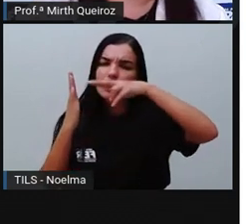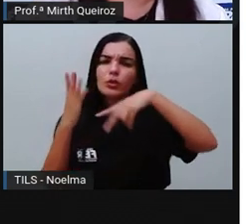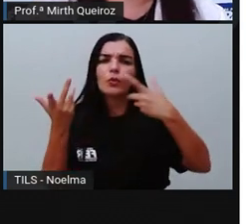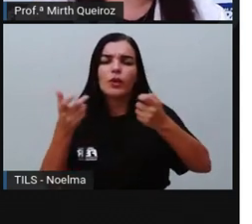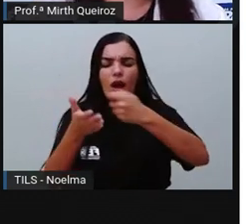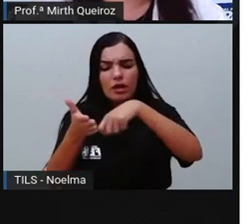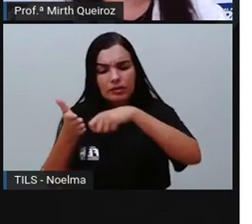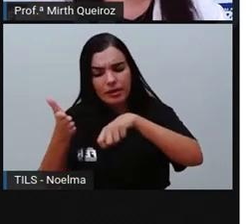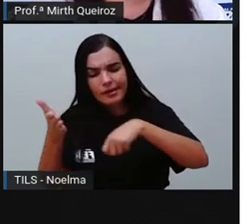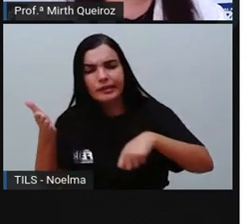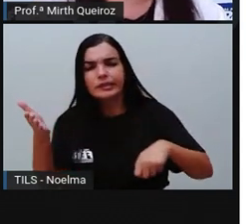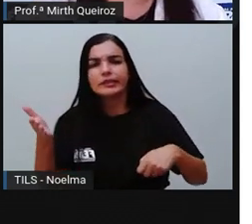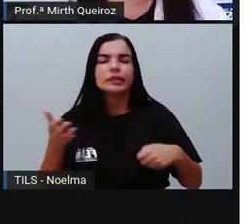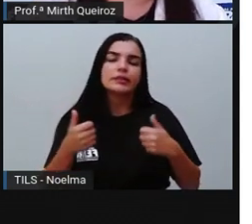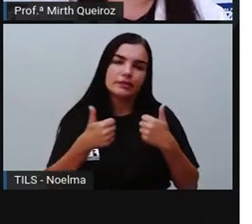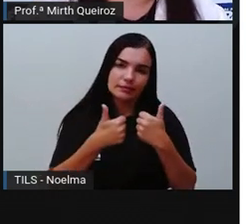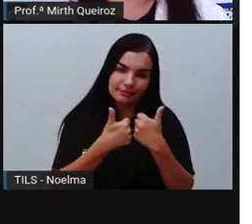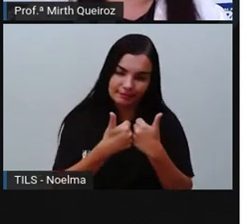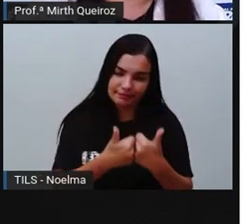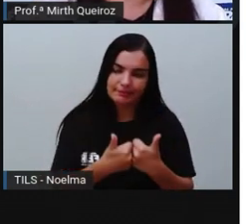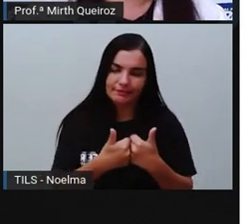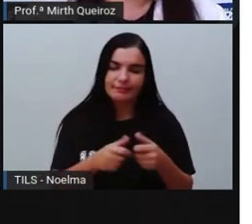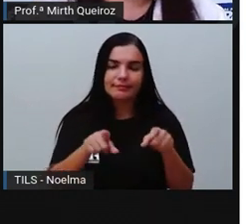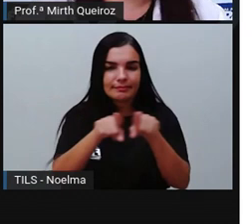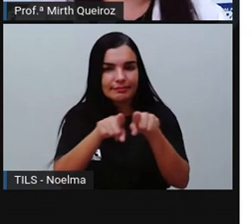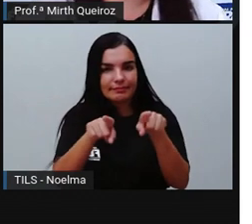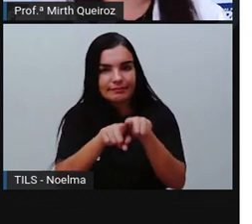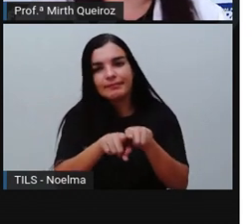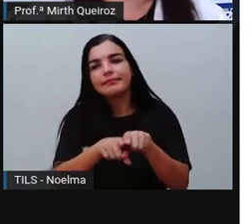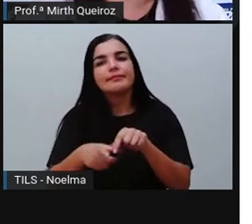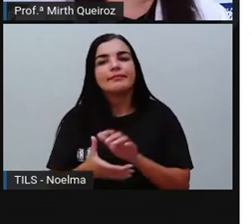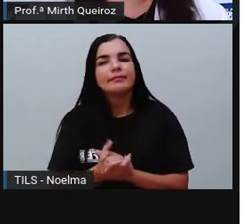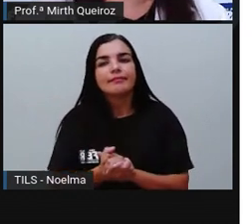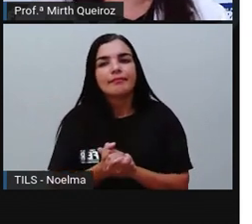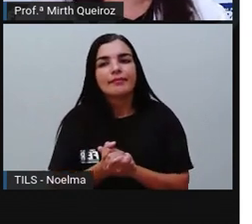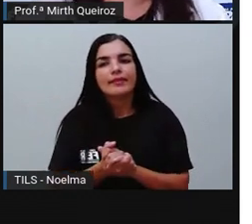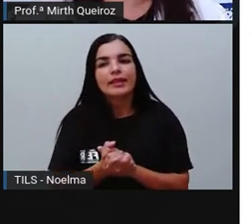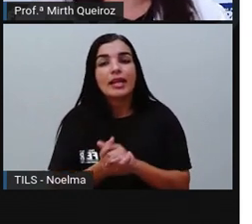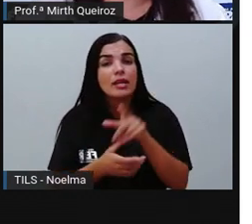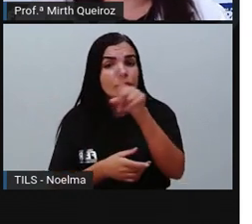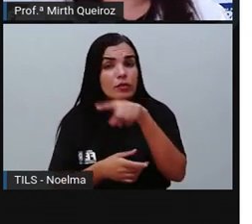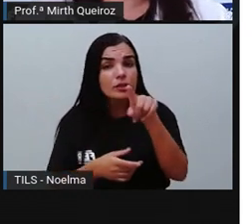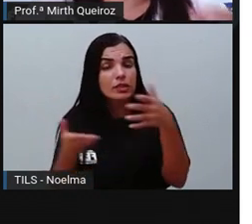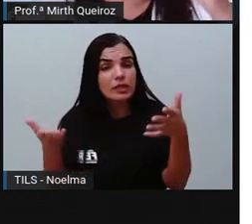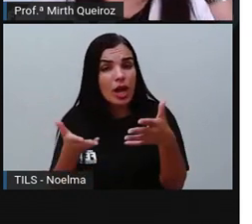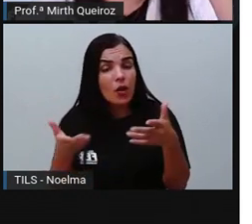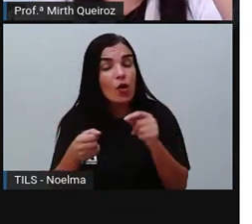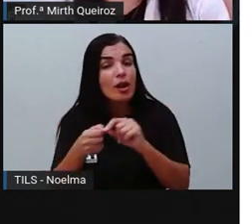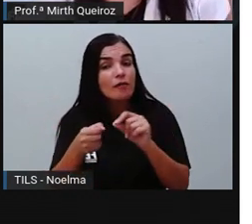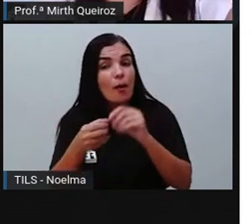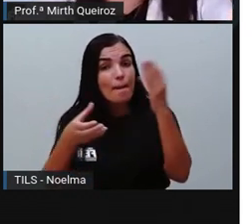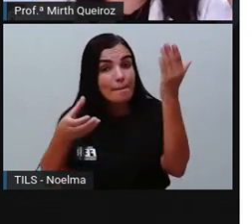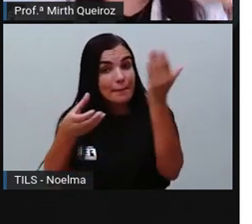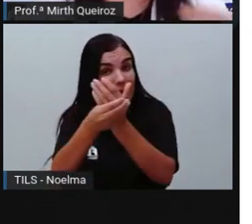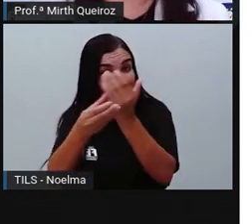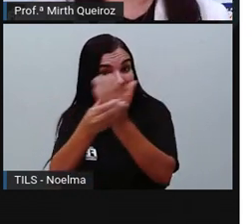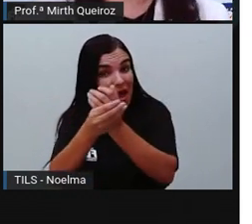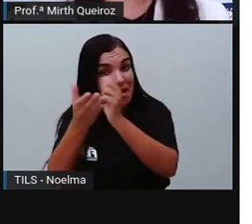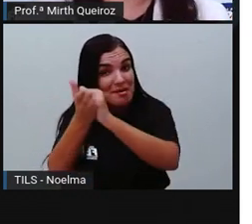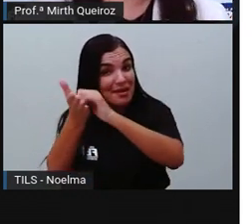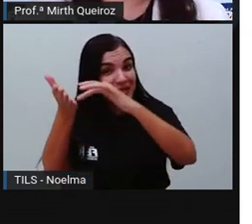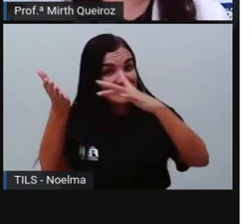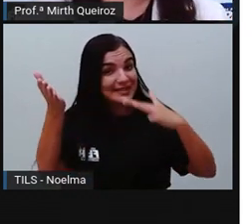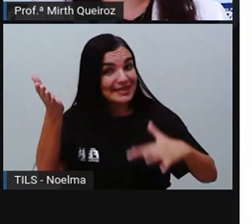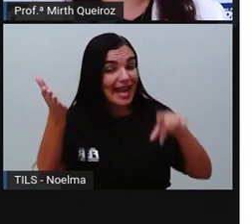leitura e praticarem também a escrita. E é isso que vocês vão fazer agora. Vocês vão pegar lá o